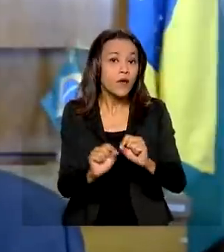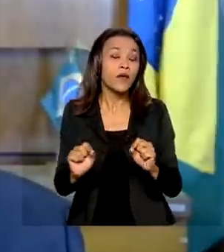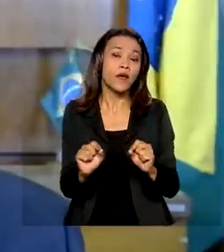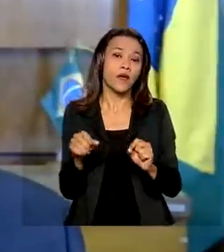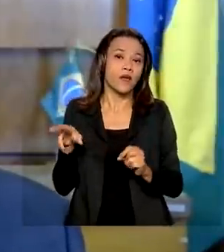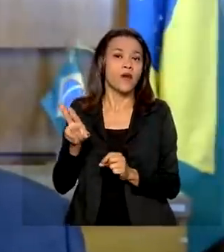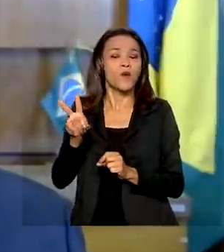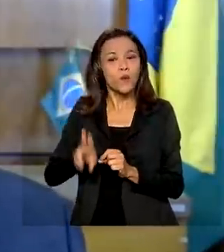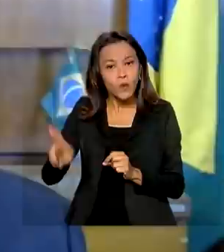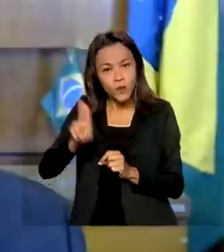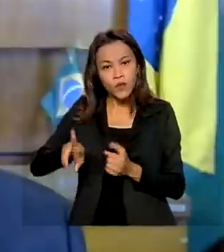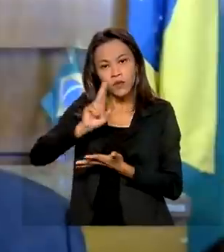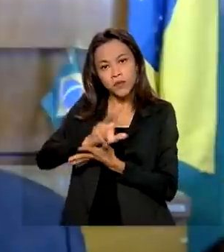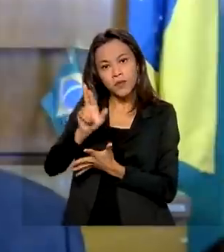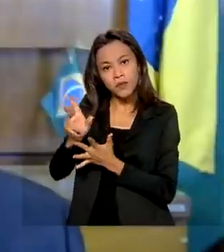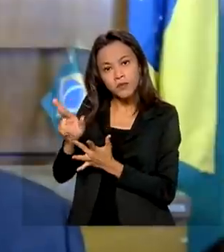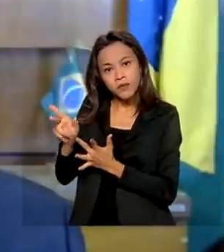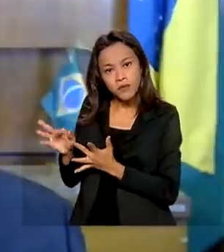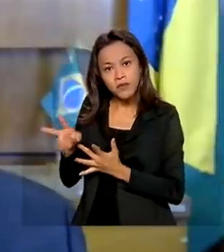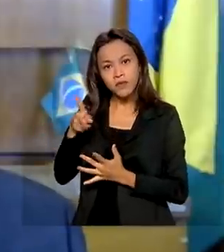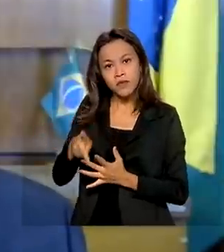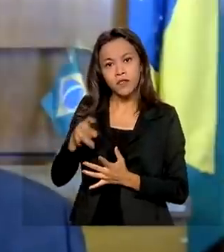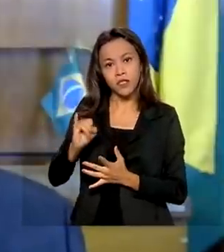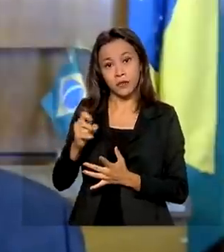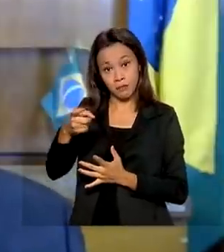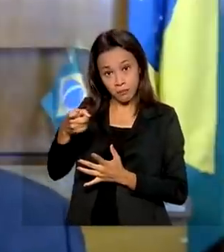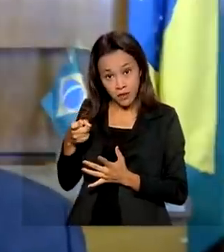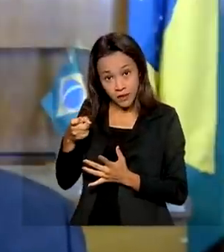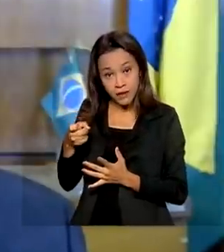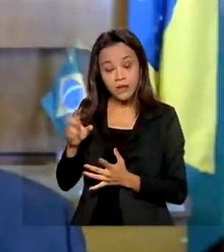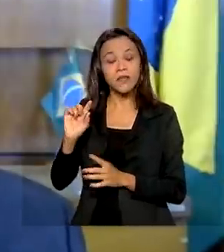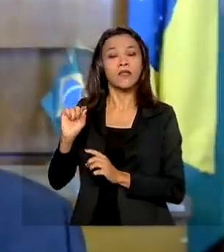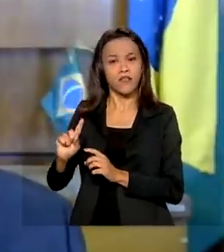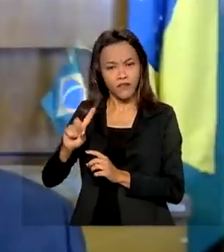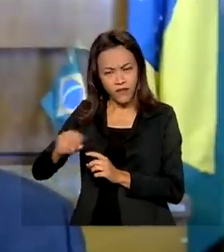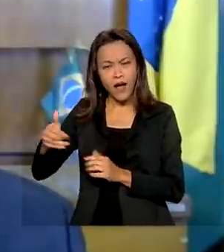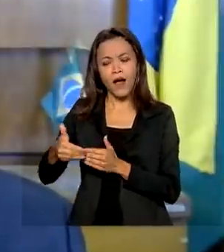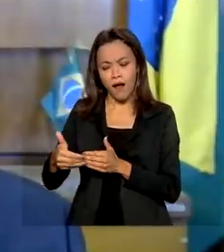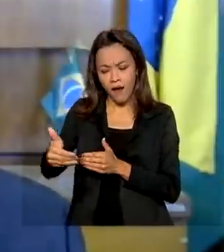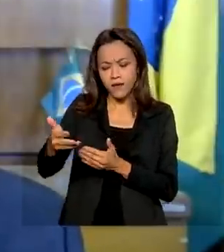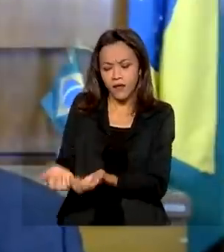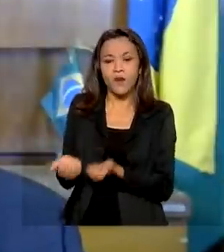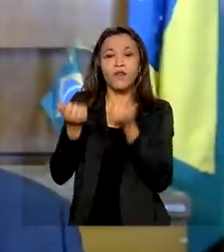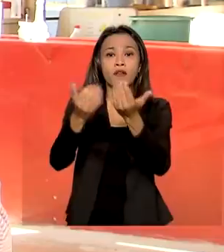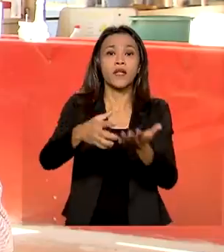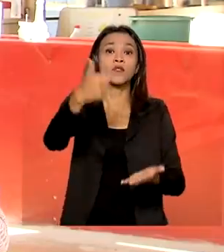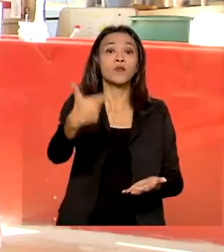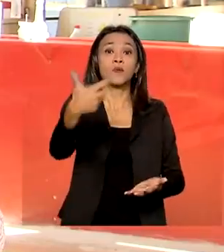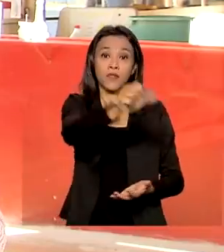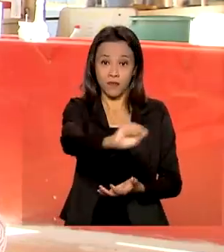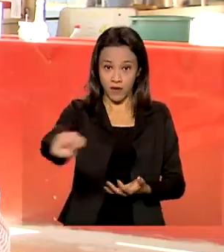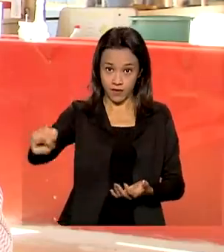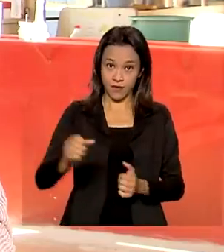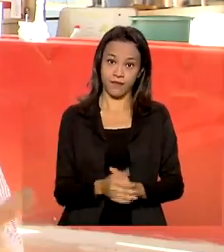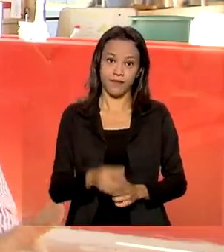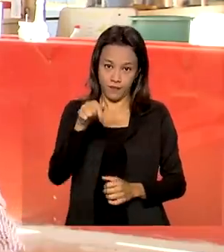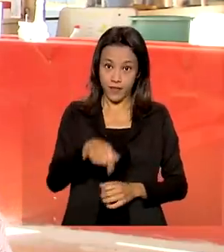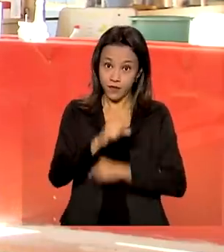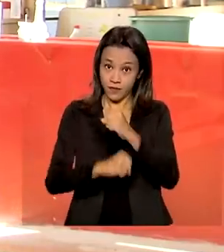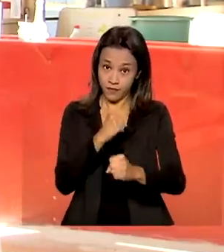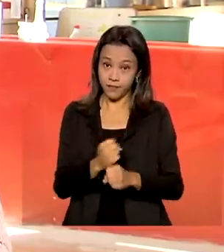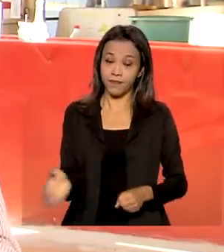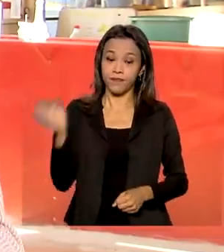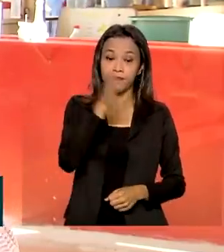funcionalidades, como o PIX-SAC e o PIX-TROP, que serão ofertados ao público no segundo semestre deste ano. Segundo dados do Banco